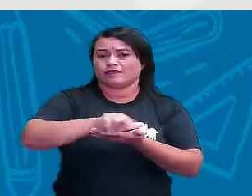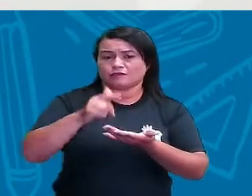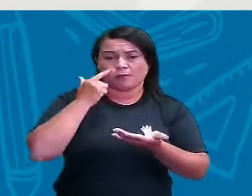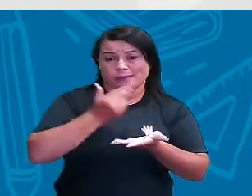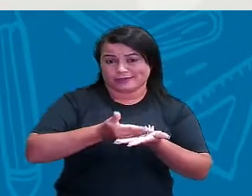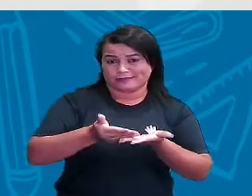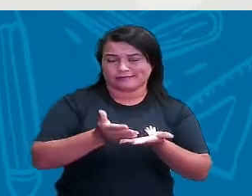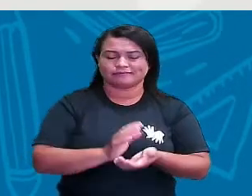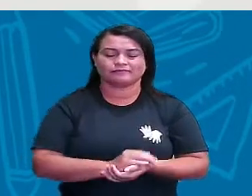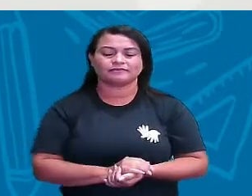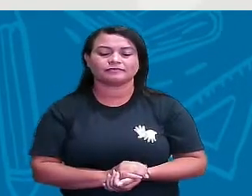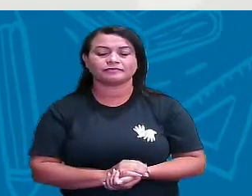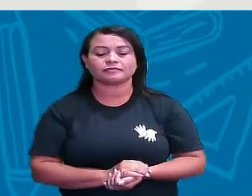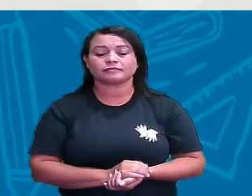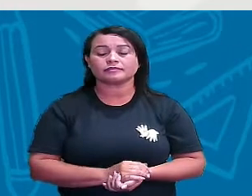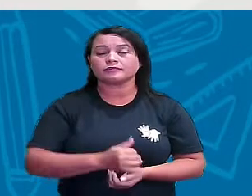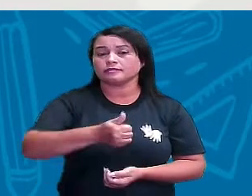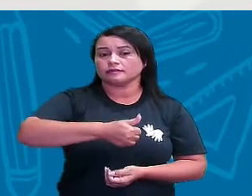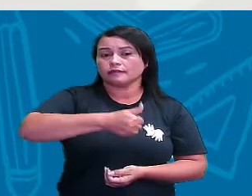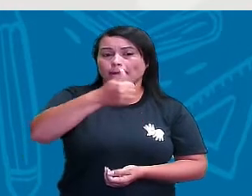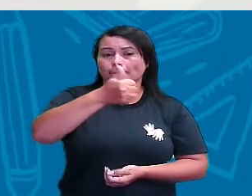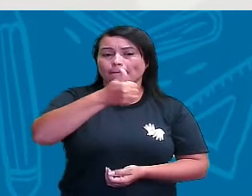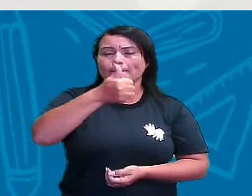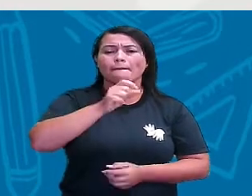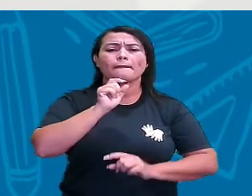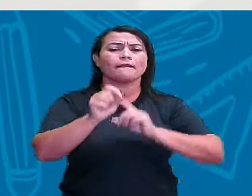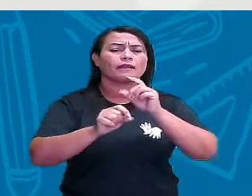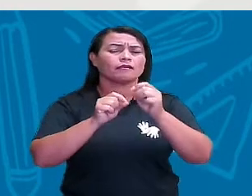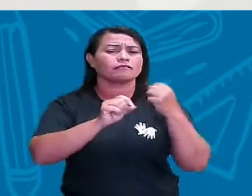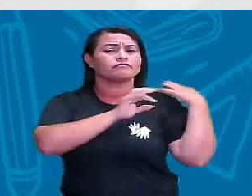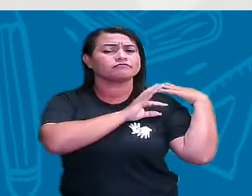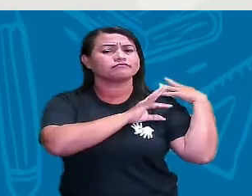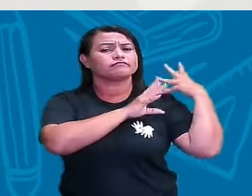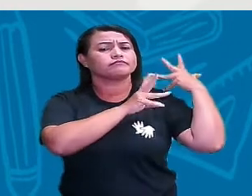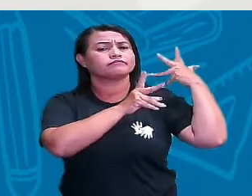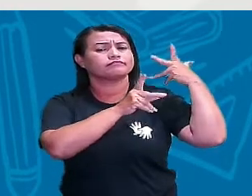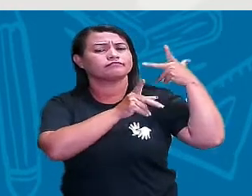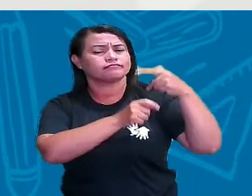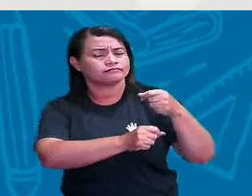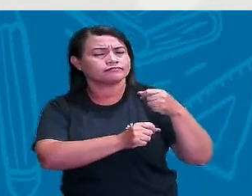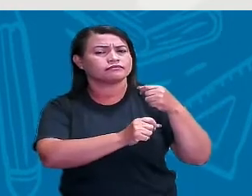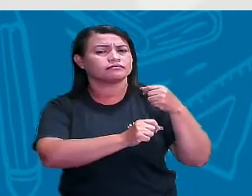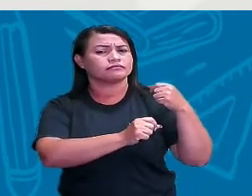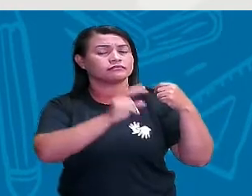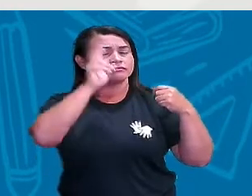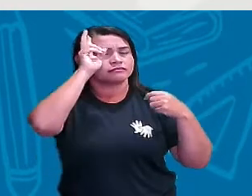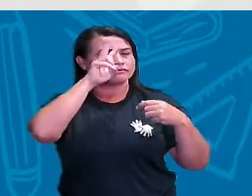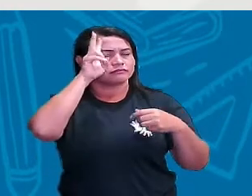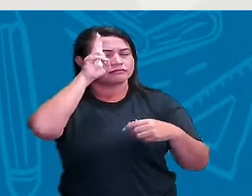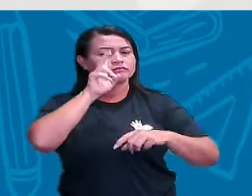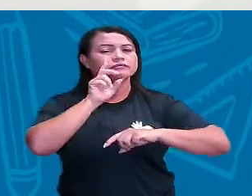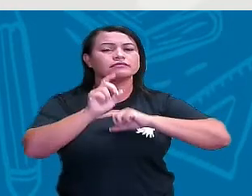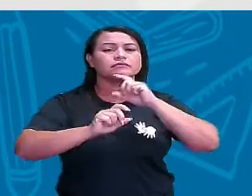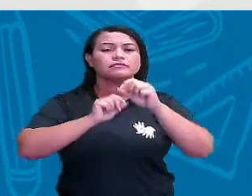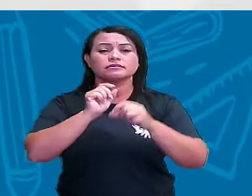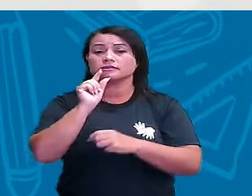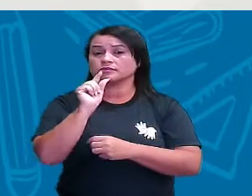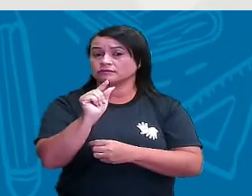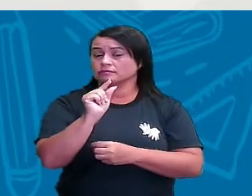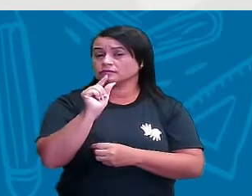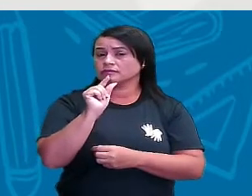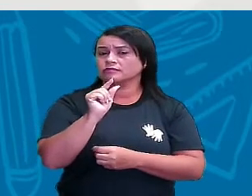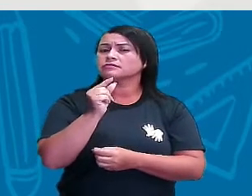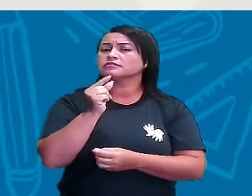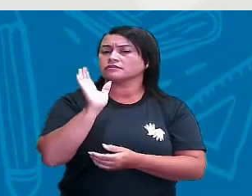Vamos lá! Ó, primeiro nós vamos fazer uma retomada, ou seja, nós vamos relembrar um pouquinho do que nós